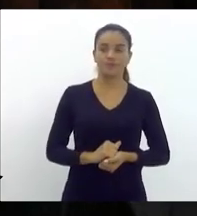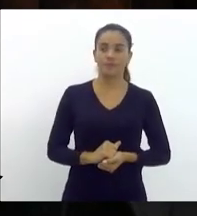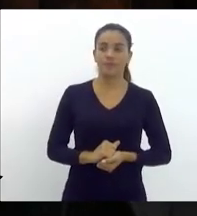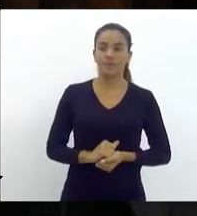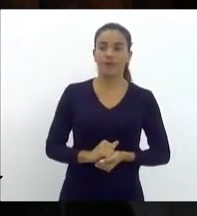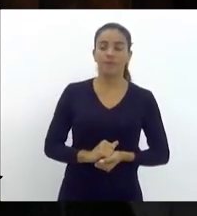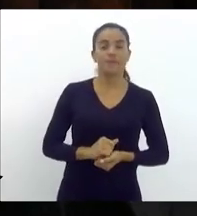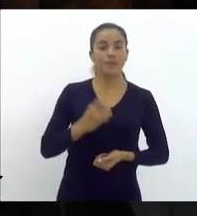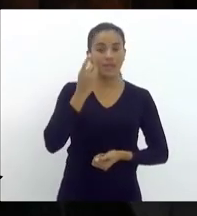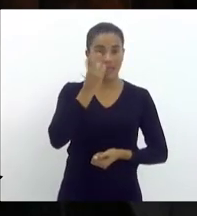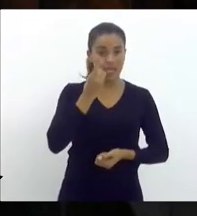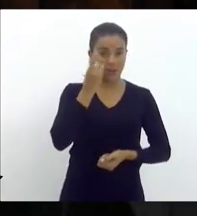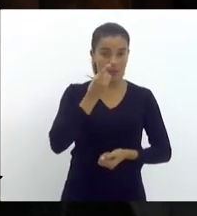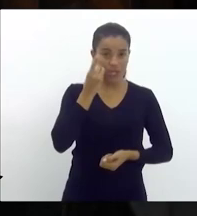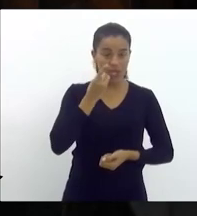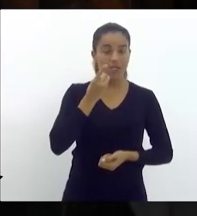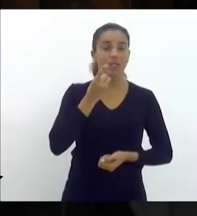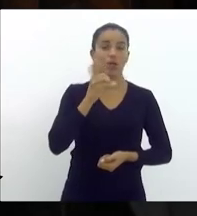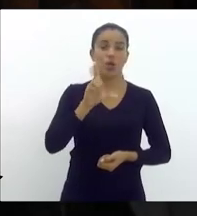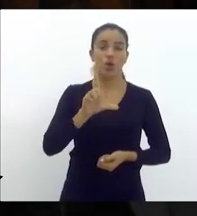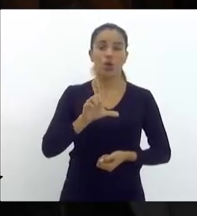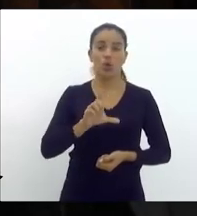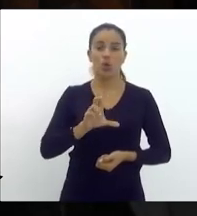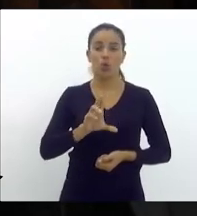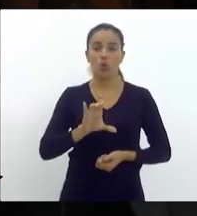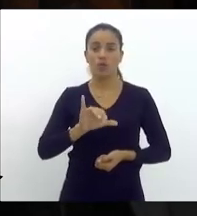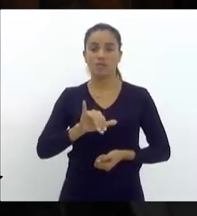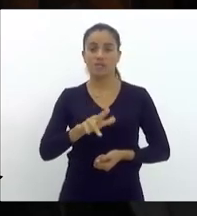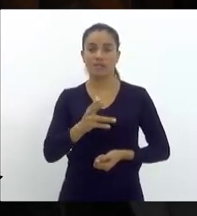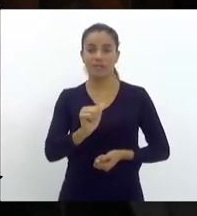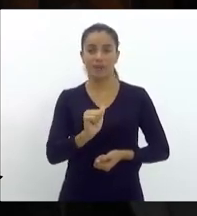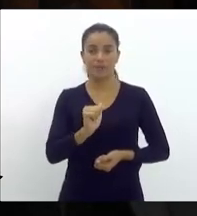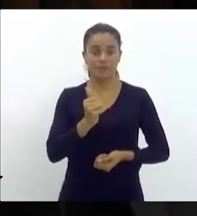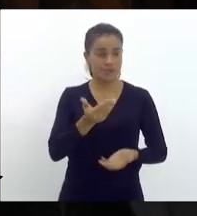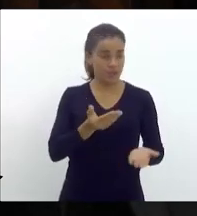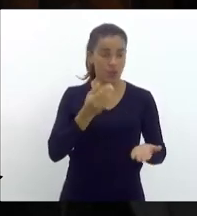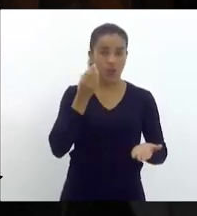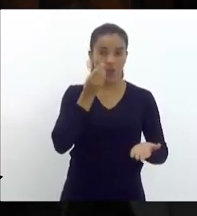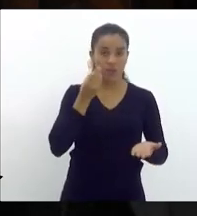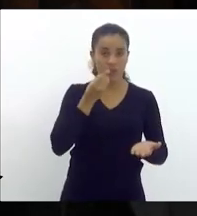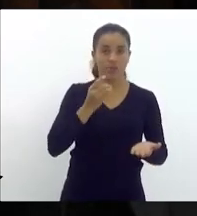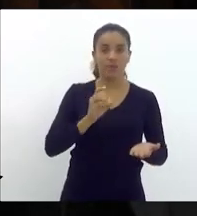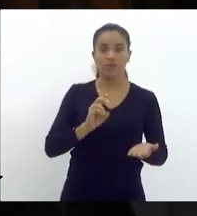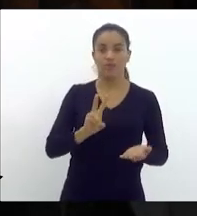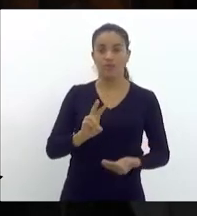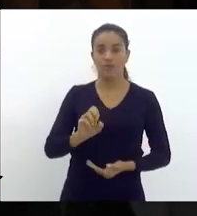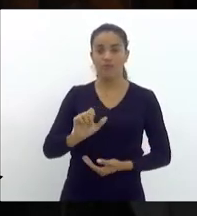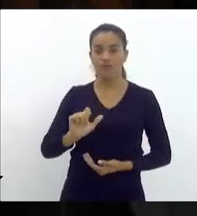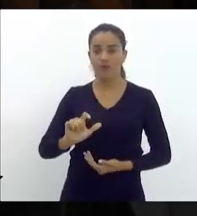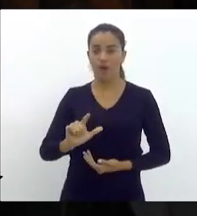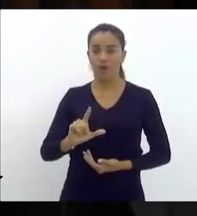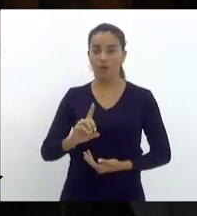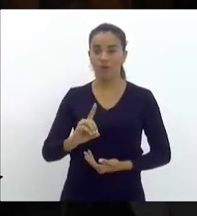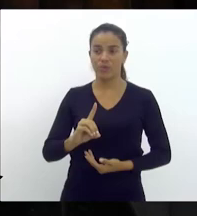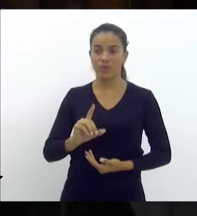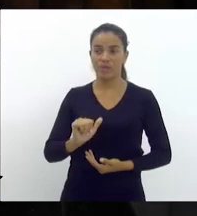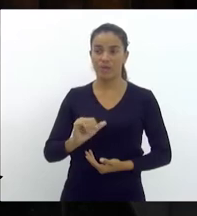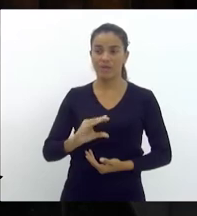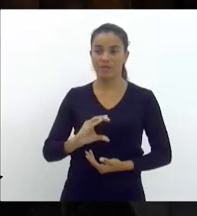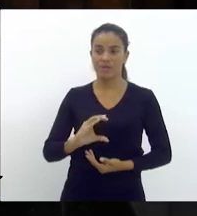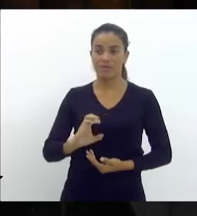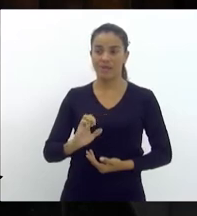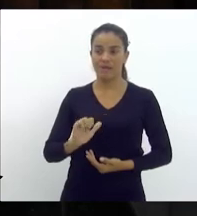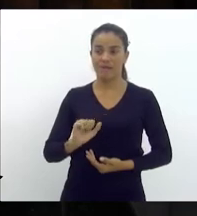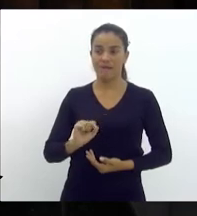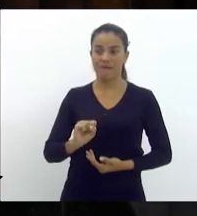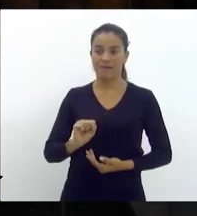deputada Lucinha, senhor deputado Valdacé Asa, senhoras e senhores